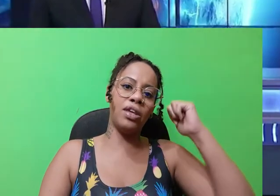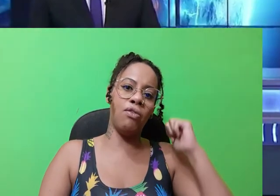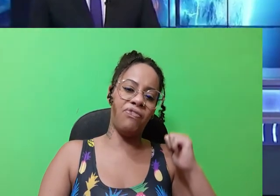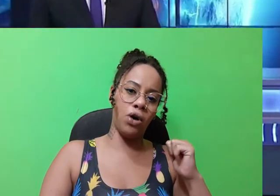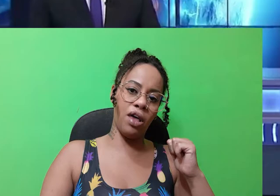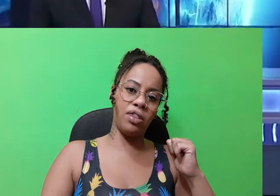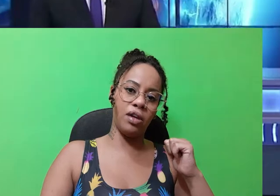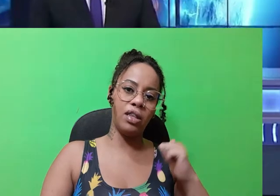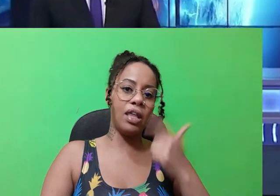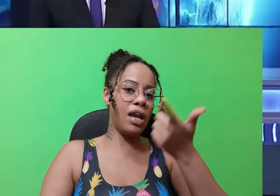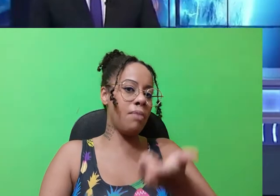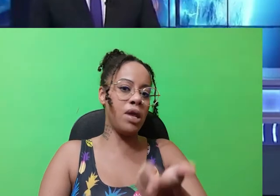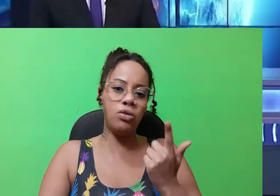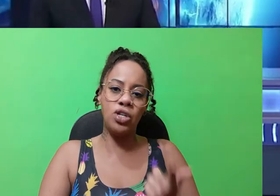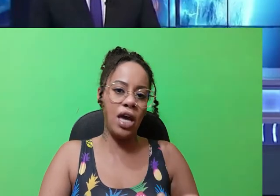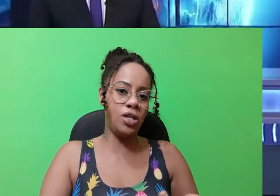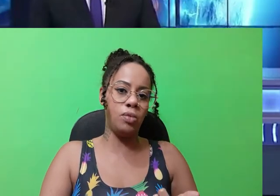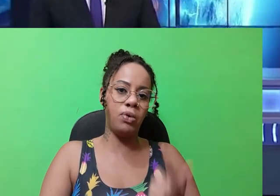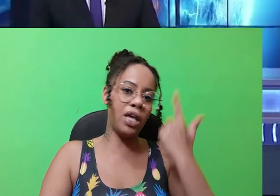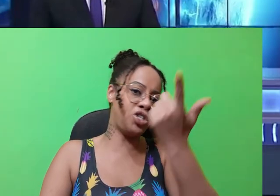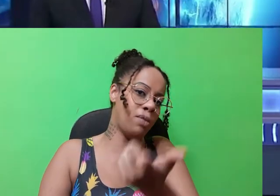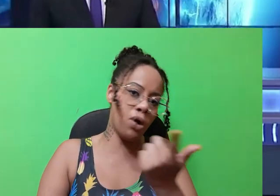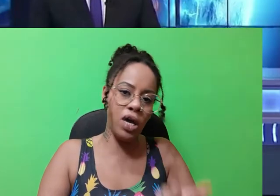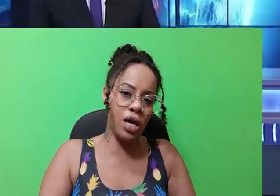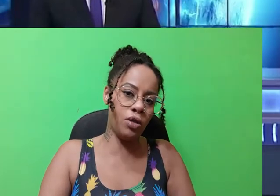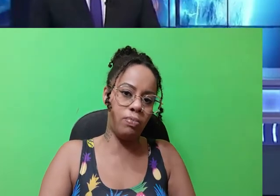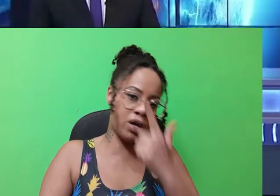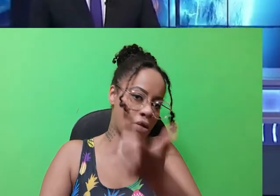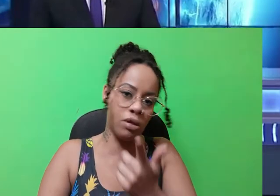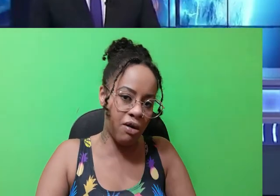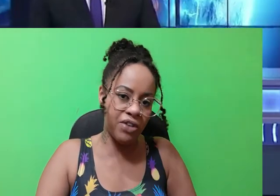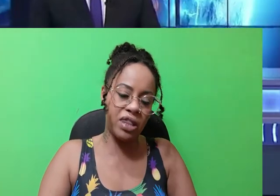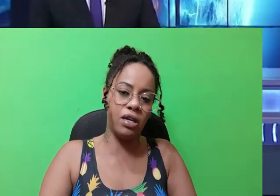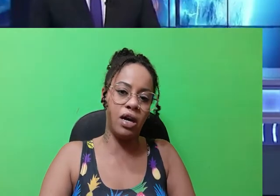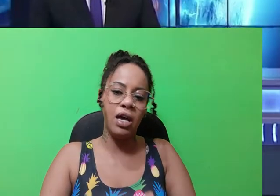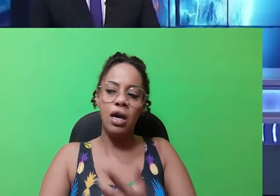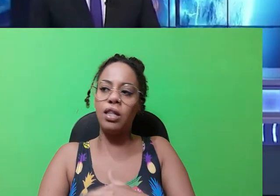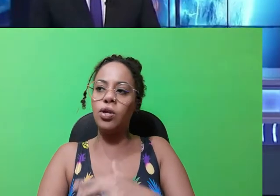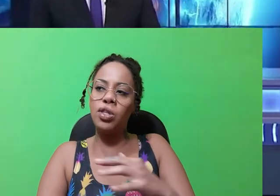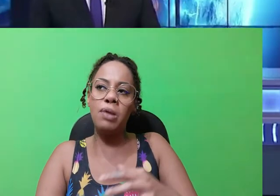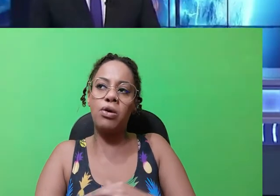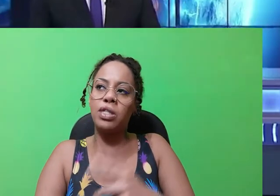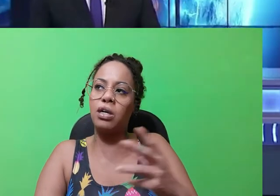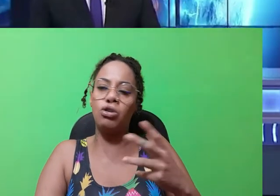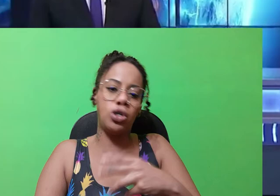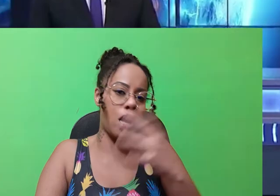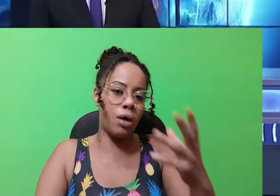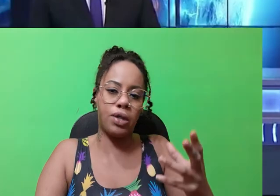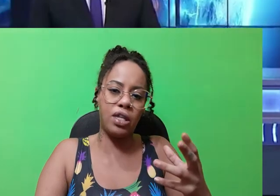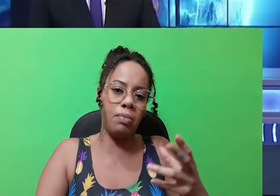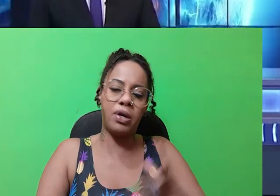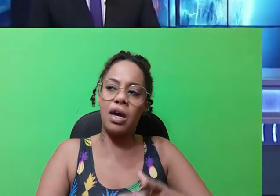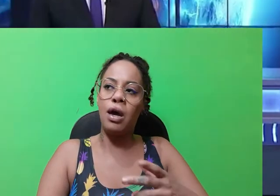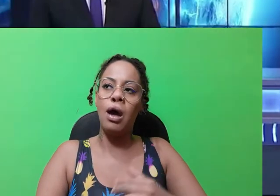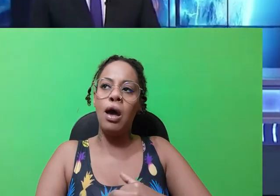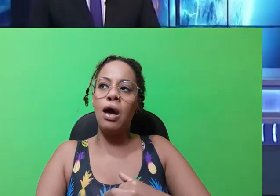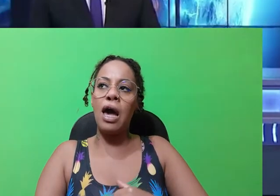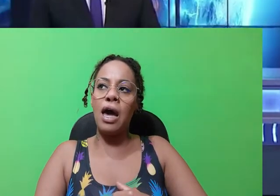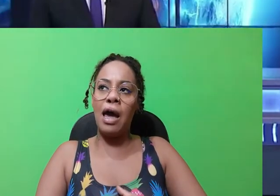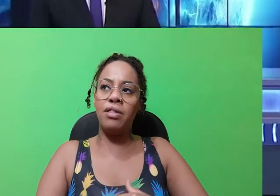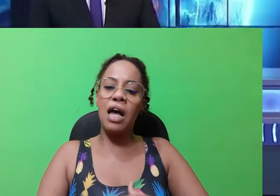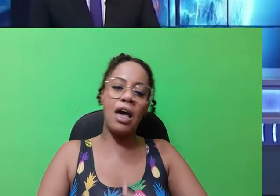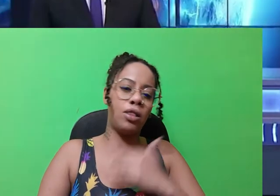Porque se não fosse, teria menos gente, porque tinha morrido porque não tomou vacina. Então isso é uma coisa que eu jogo, assim, porque